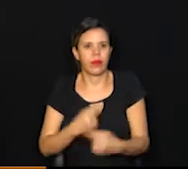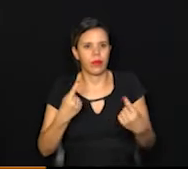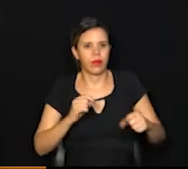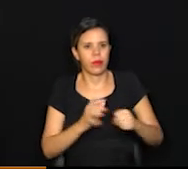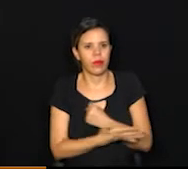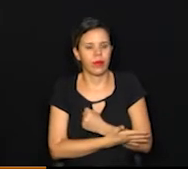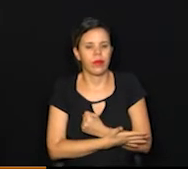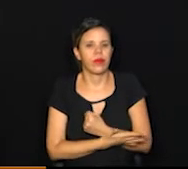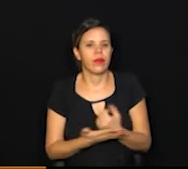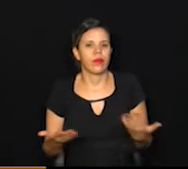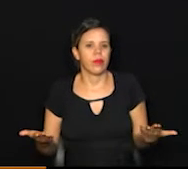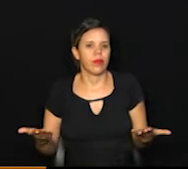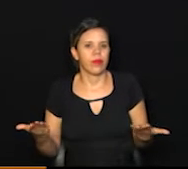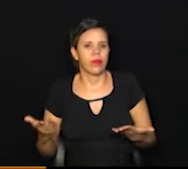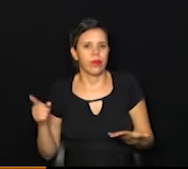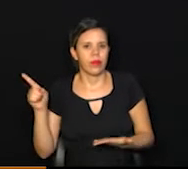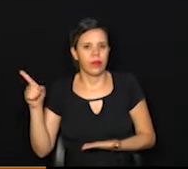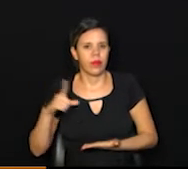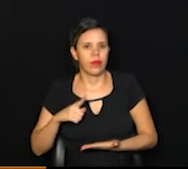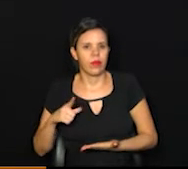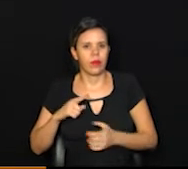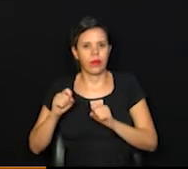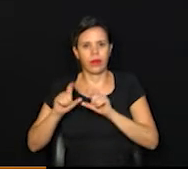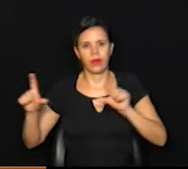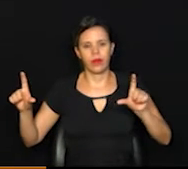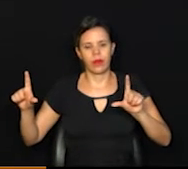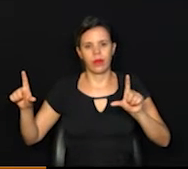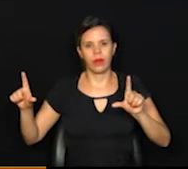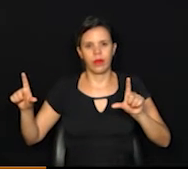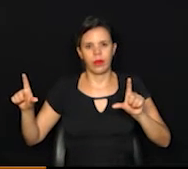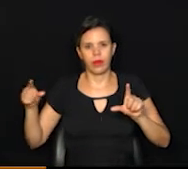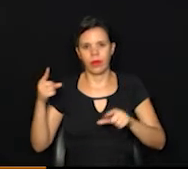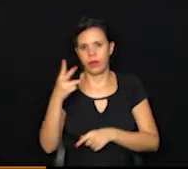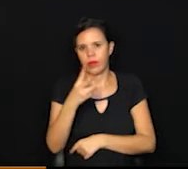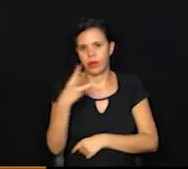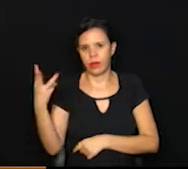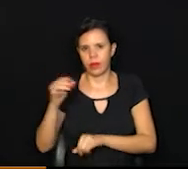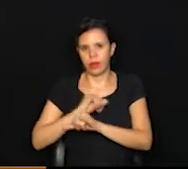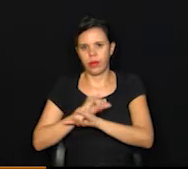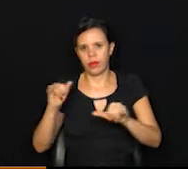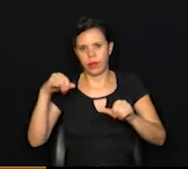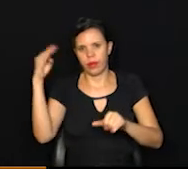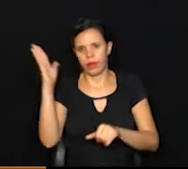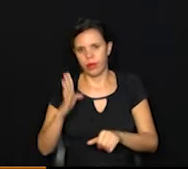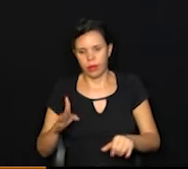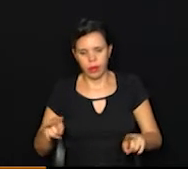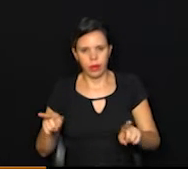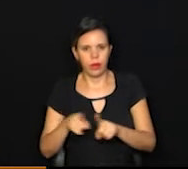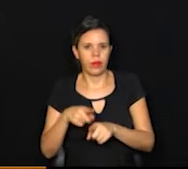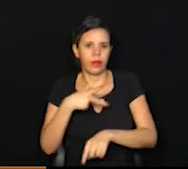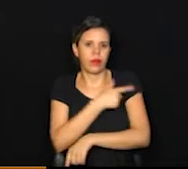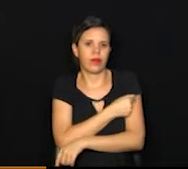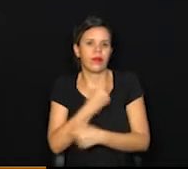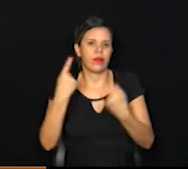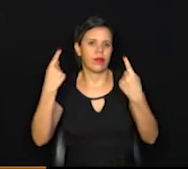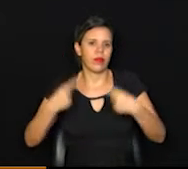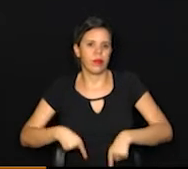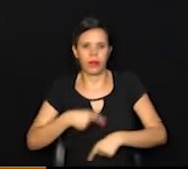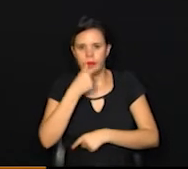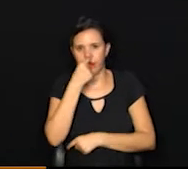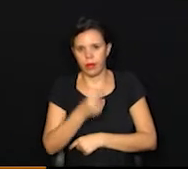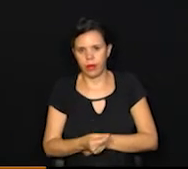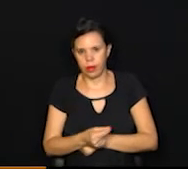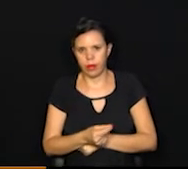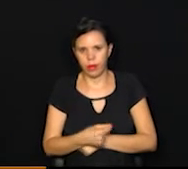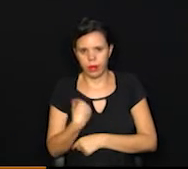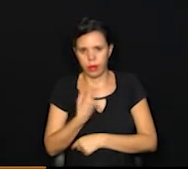Covid-19 e agora a gente tem ao lado ali a 23ª Campanha Nacional de Vacinação contra o Vírus Influenza,